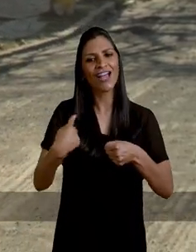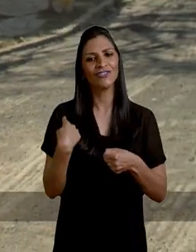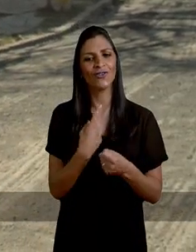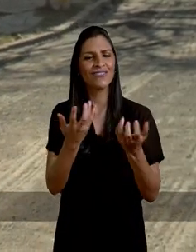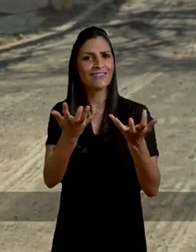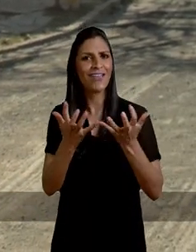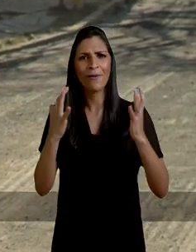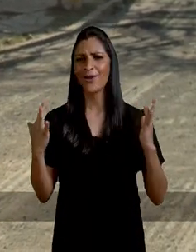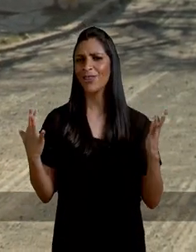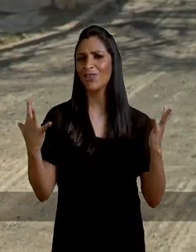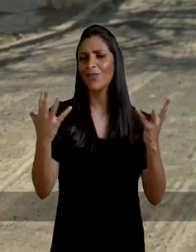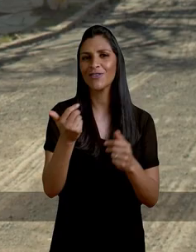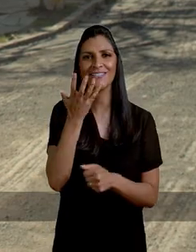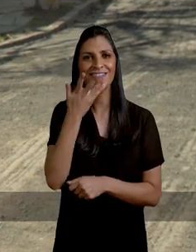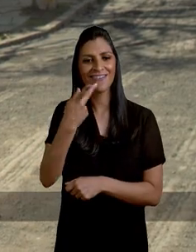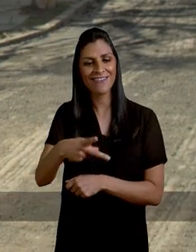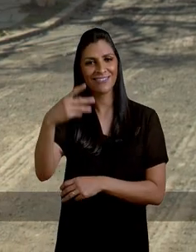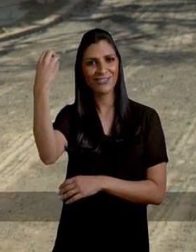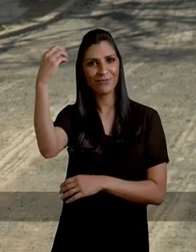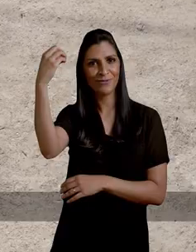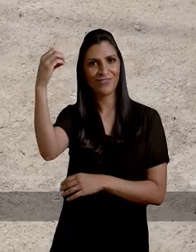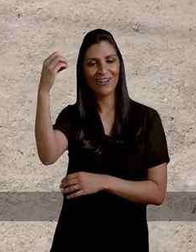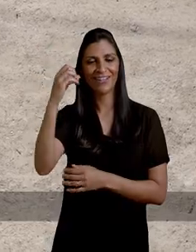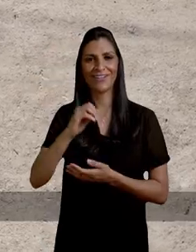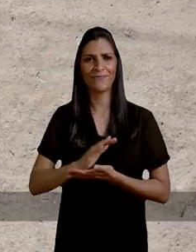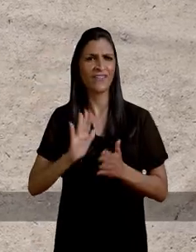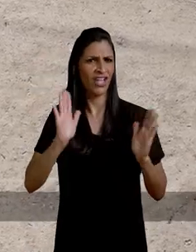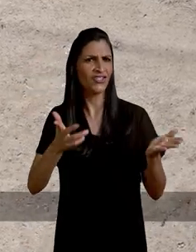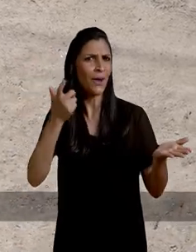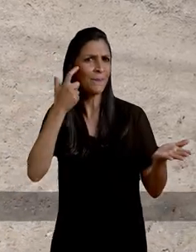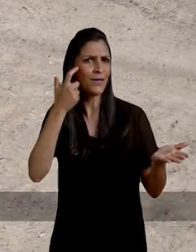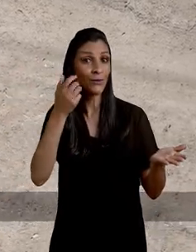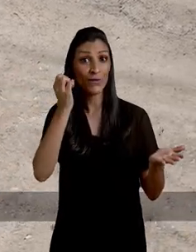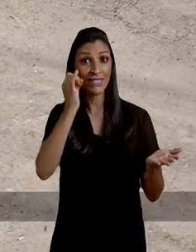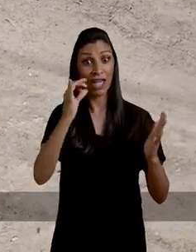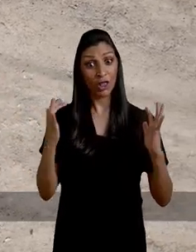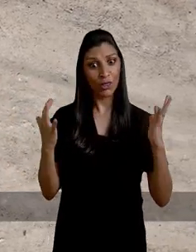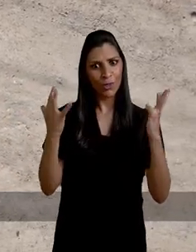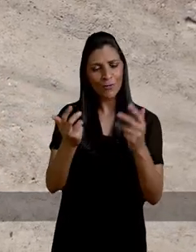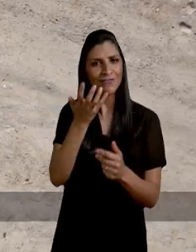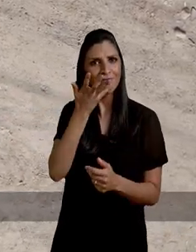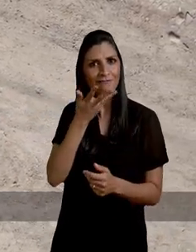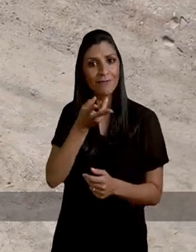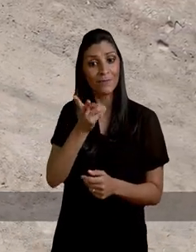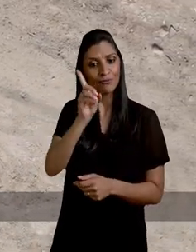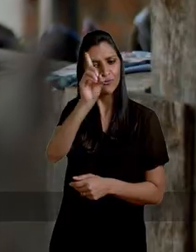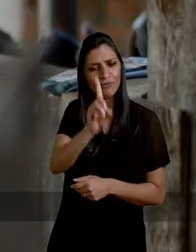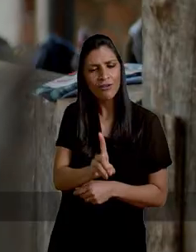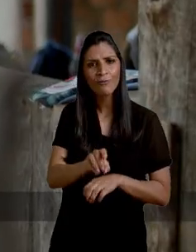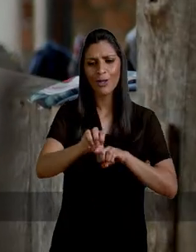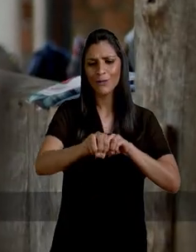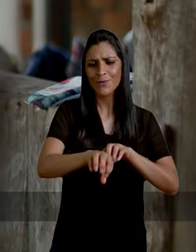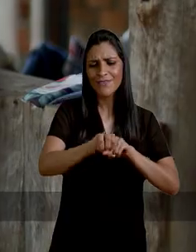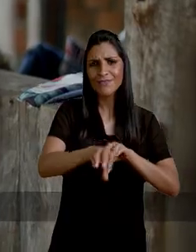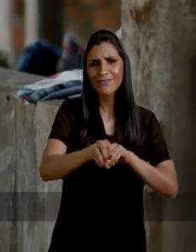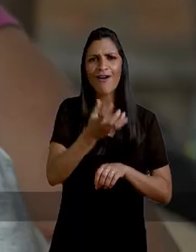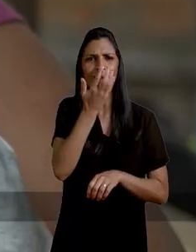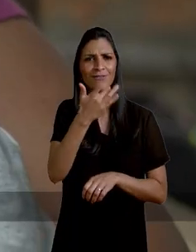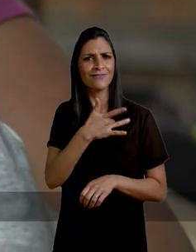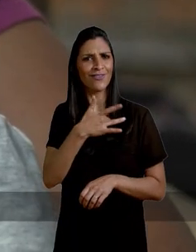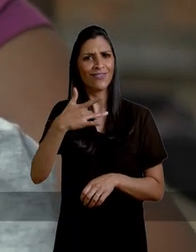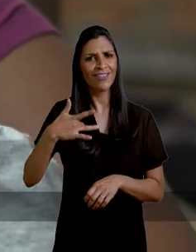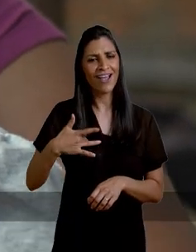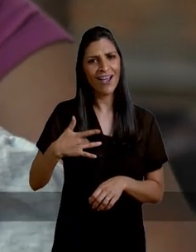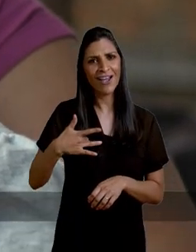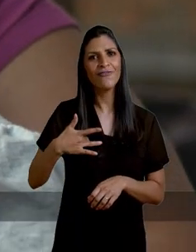cidade queremos para todas as crianças de Porto Alegre. Já pensou se todas tivessem o mesmo direito à educação,